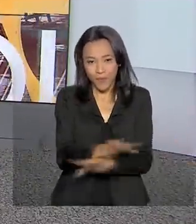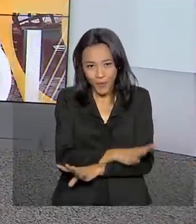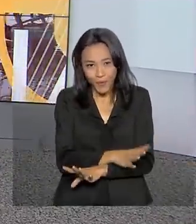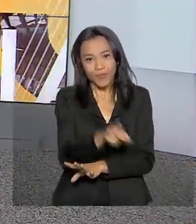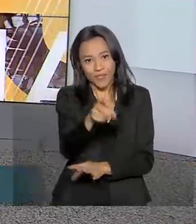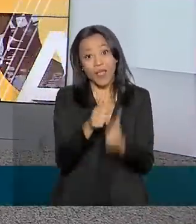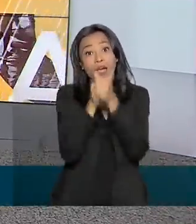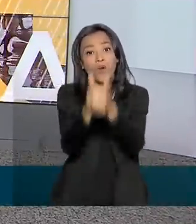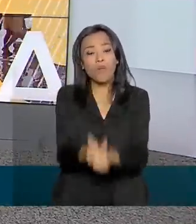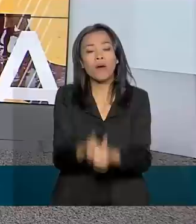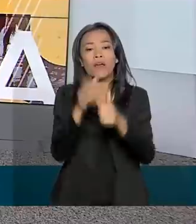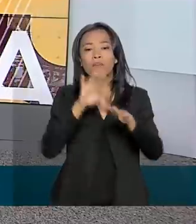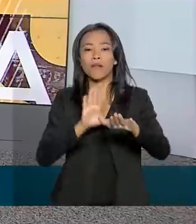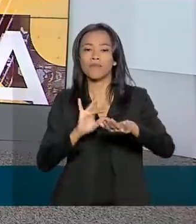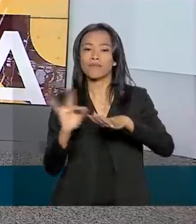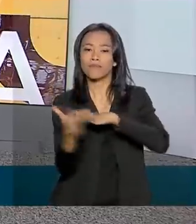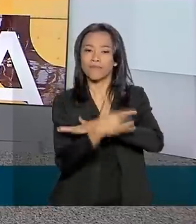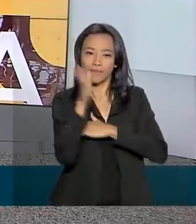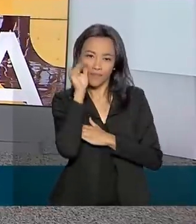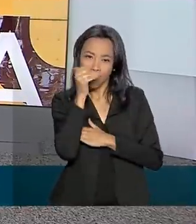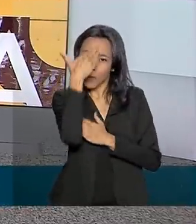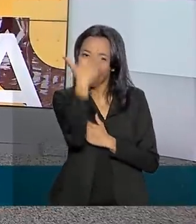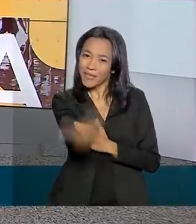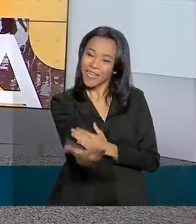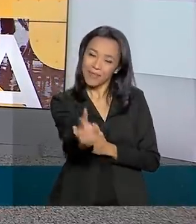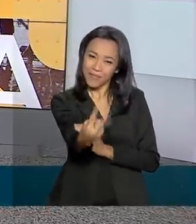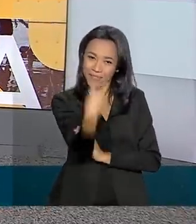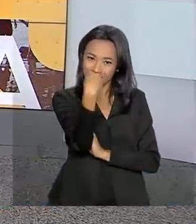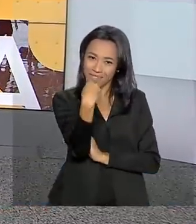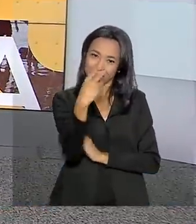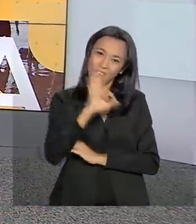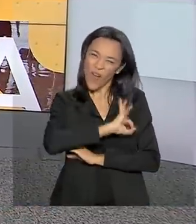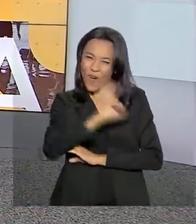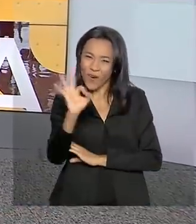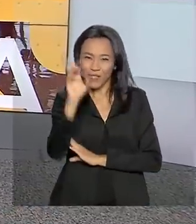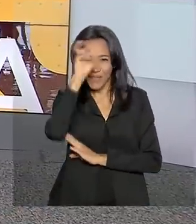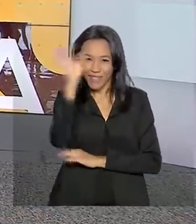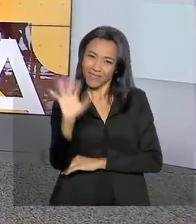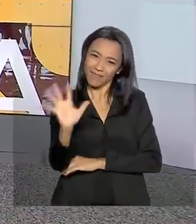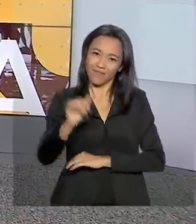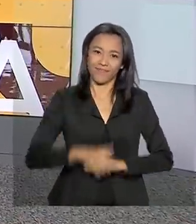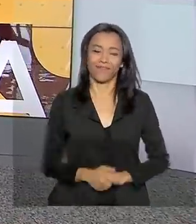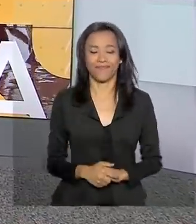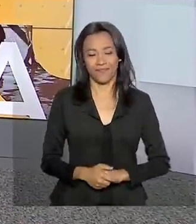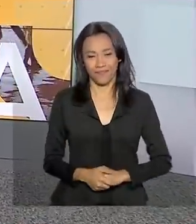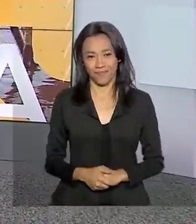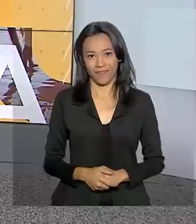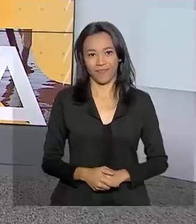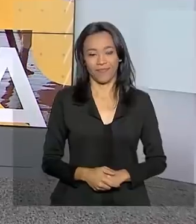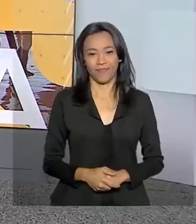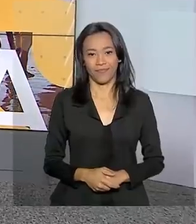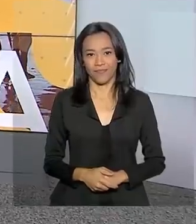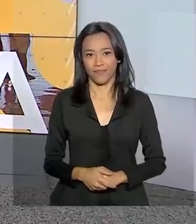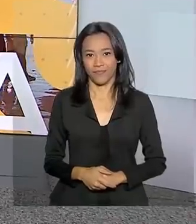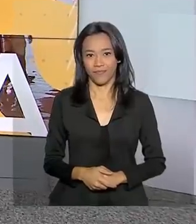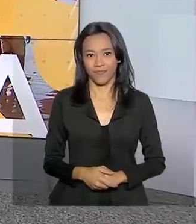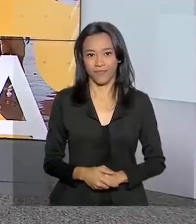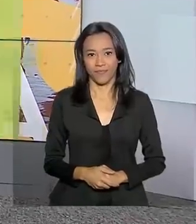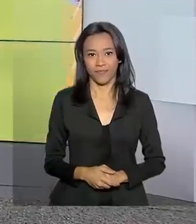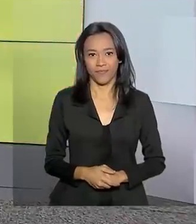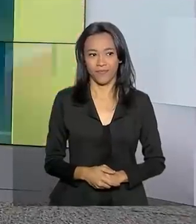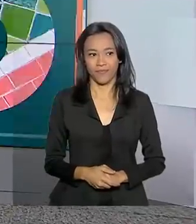acompanhe também pelas nossas redes sociais. Muito obrigada pela companhia. Ótima quinta. Tchau. Transcrição Tchau. Tchau. Tchau.